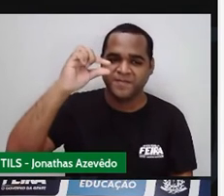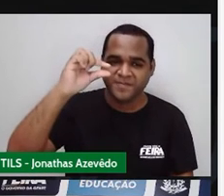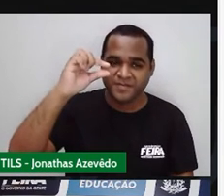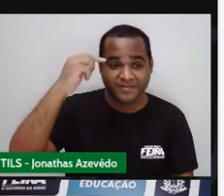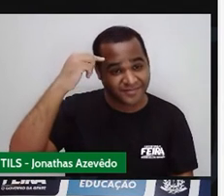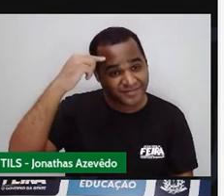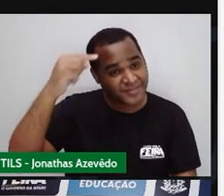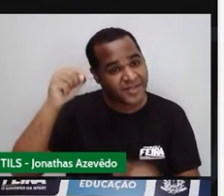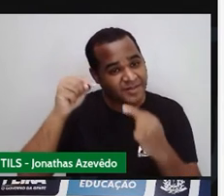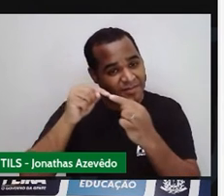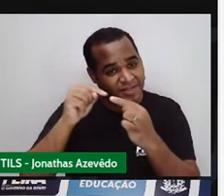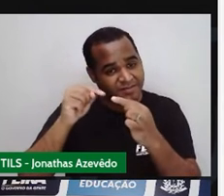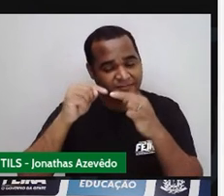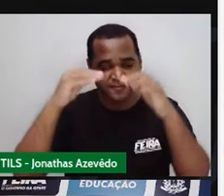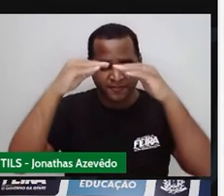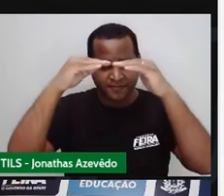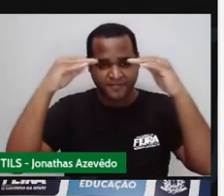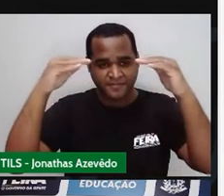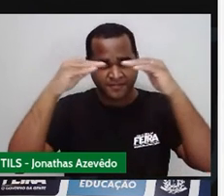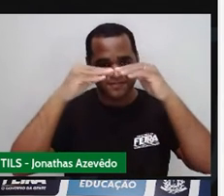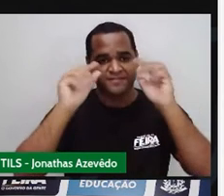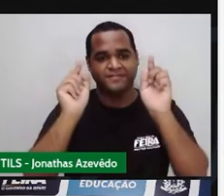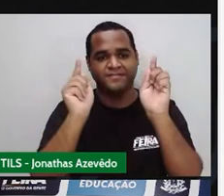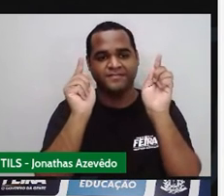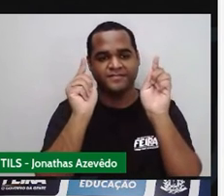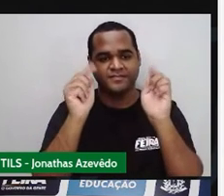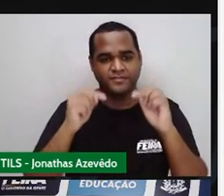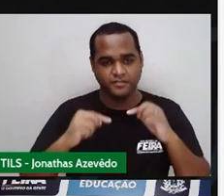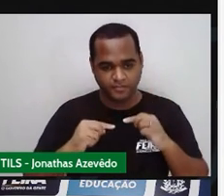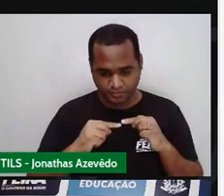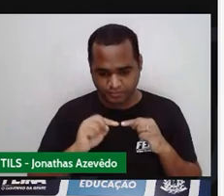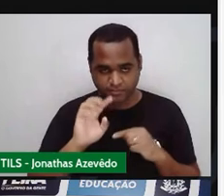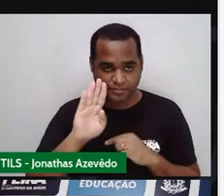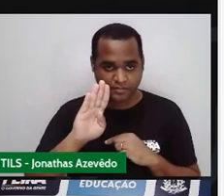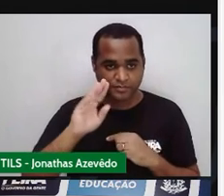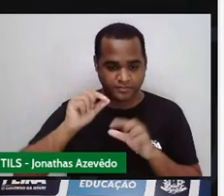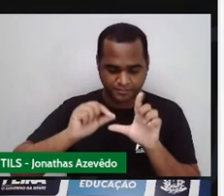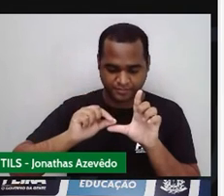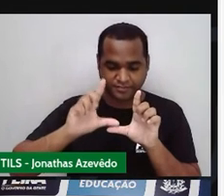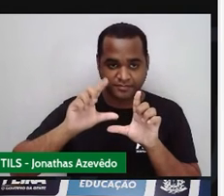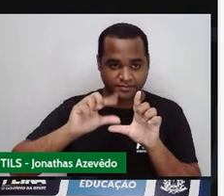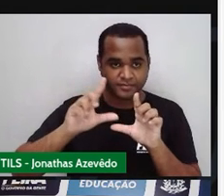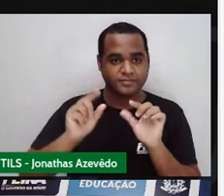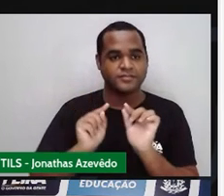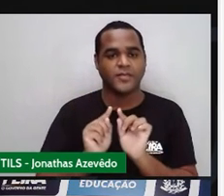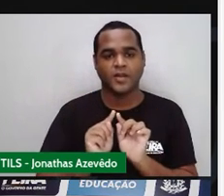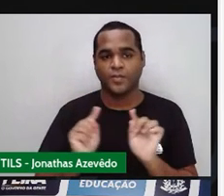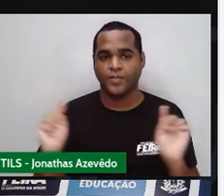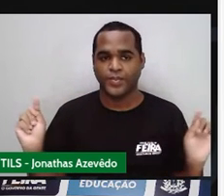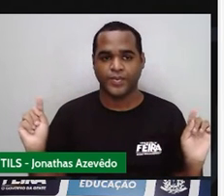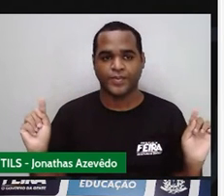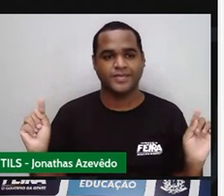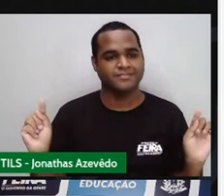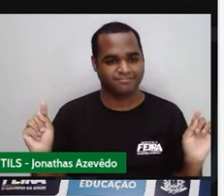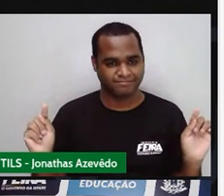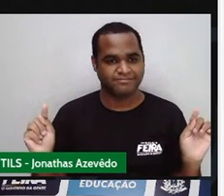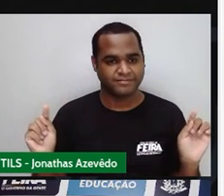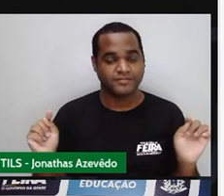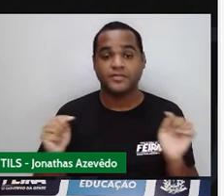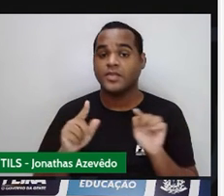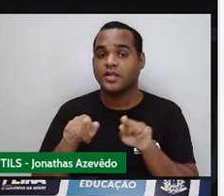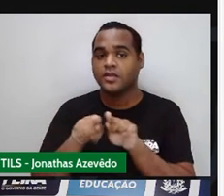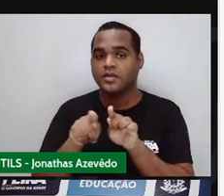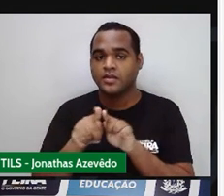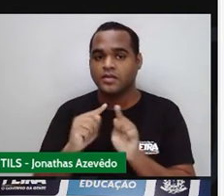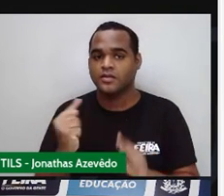B minúsculo vai significar a medida da base menor do trapézio. E a gente também tem a altura